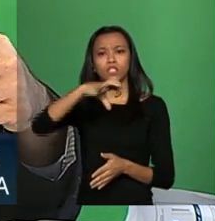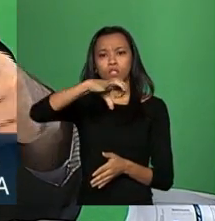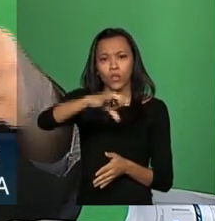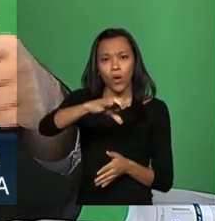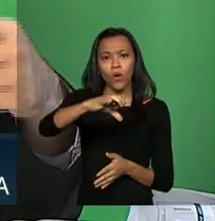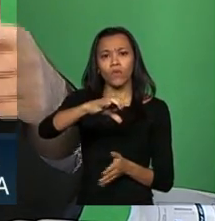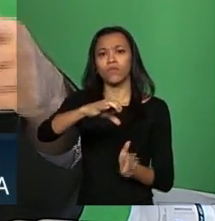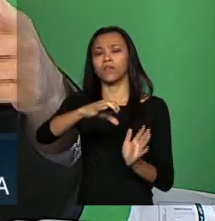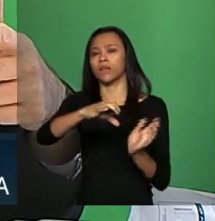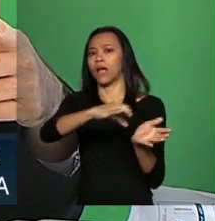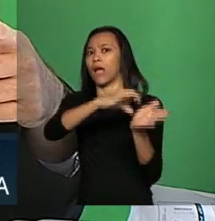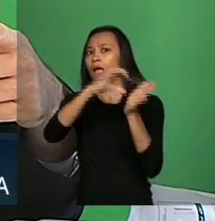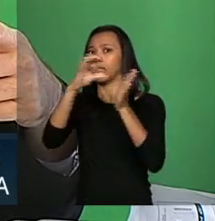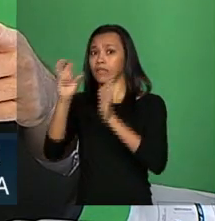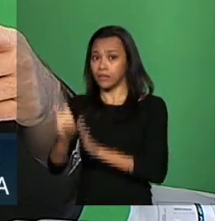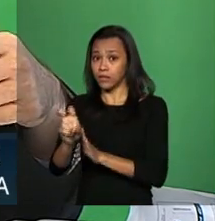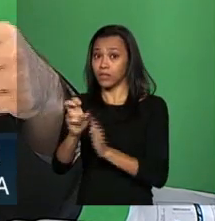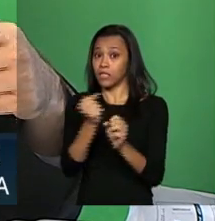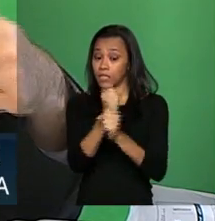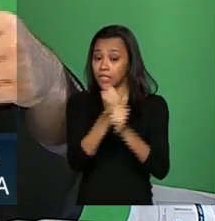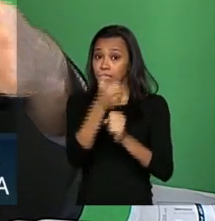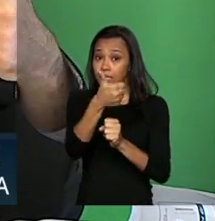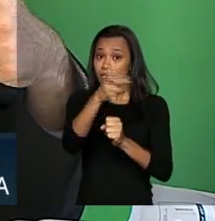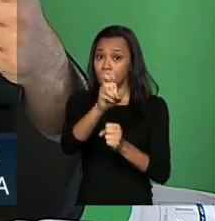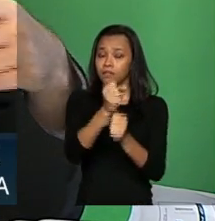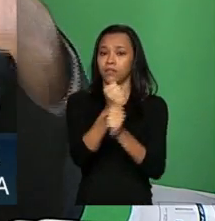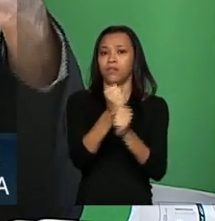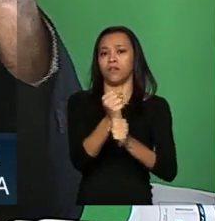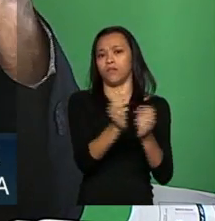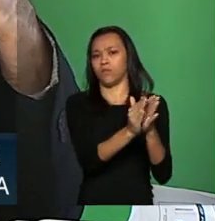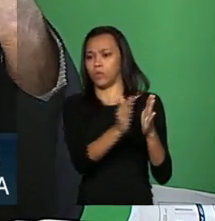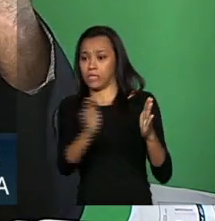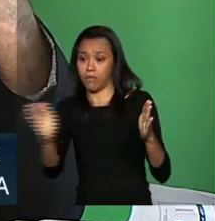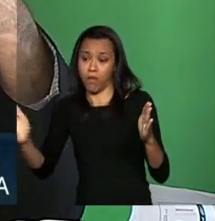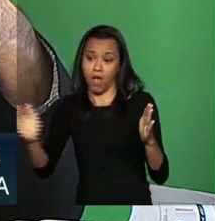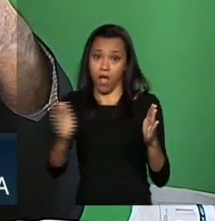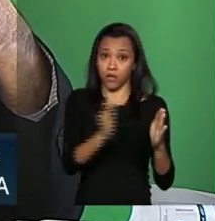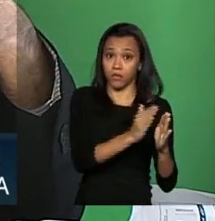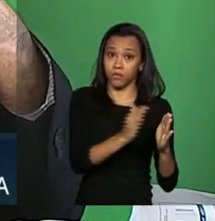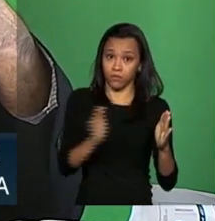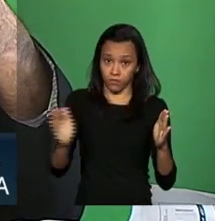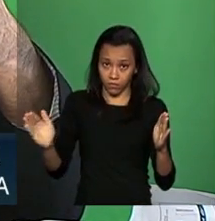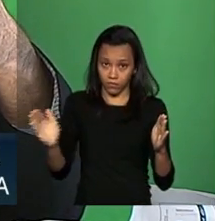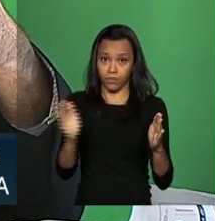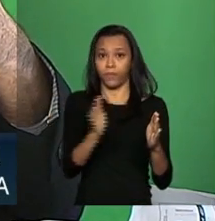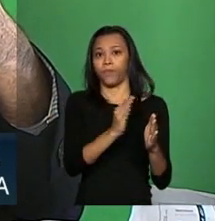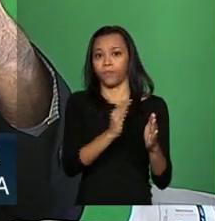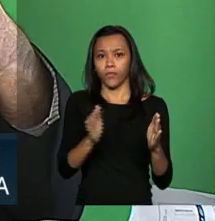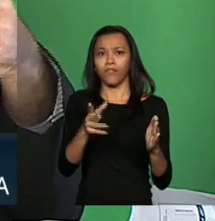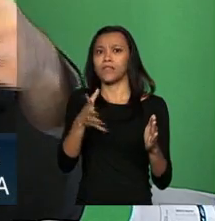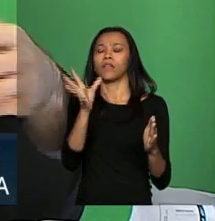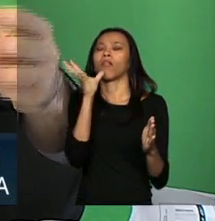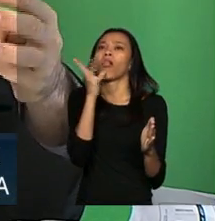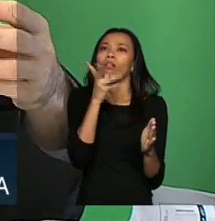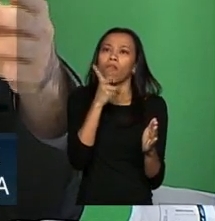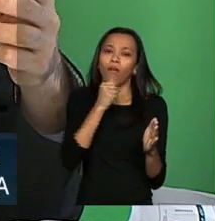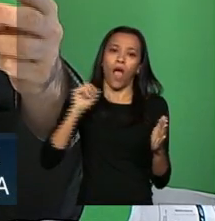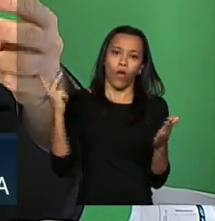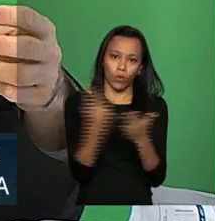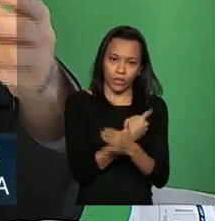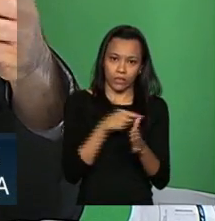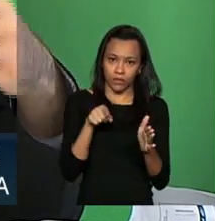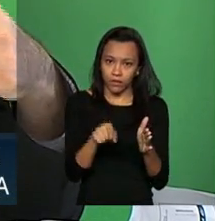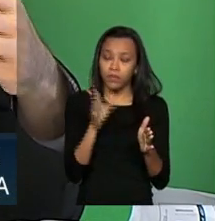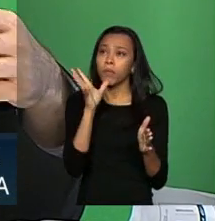cinco. nos próximos 15 anos. Isto não é uma coisa que vai acontecer em um horizonte longíssimo. As